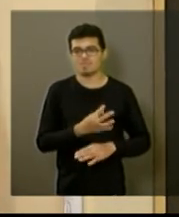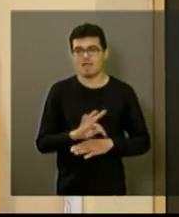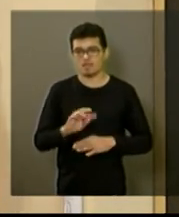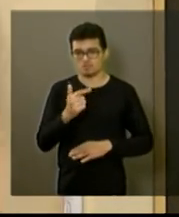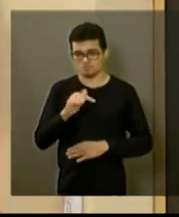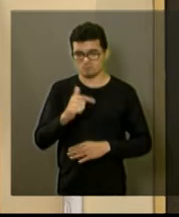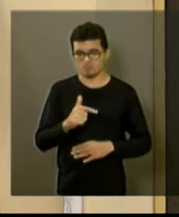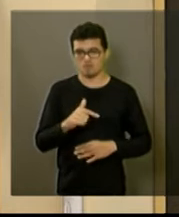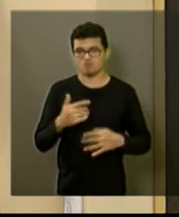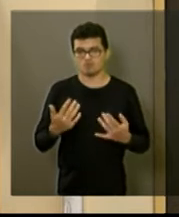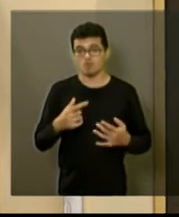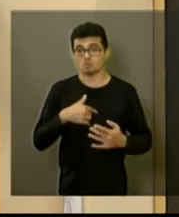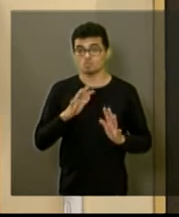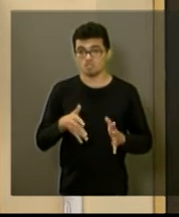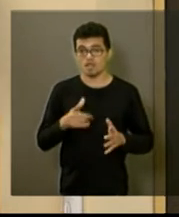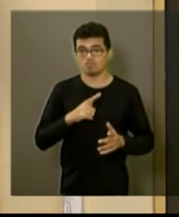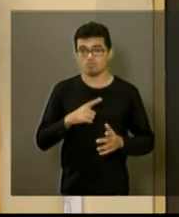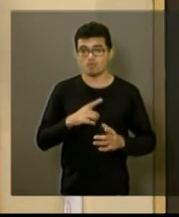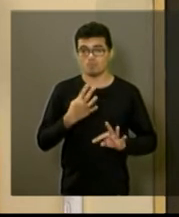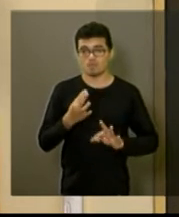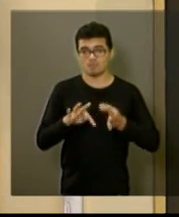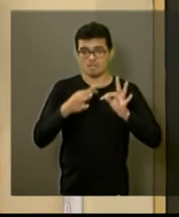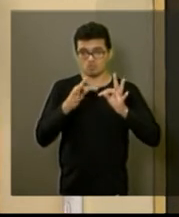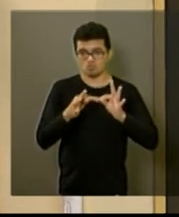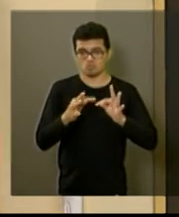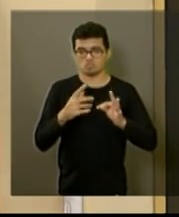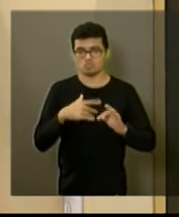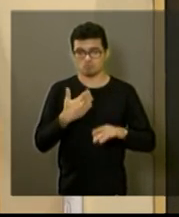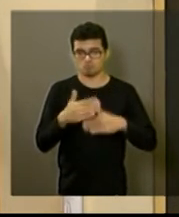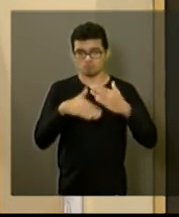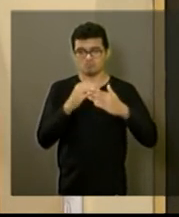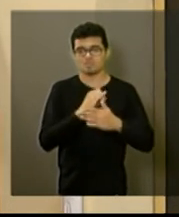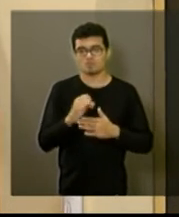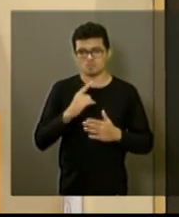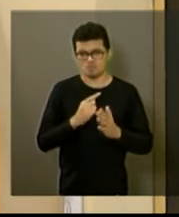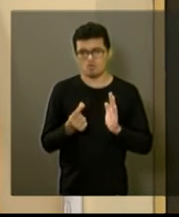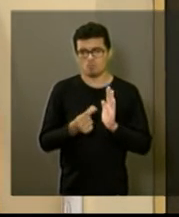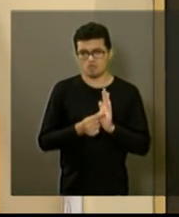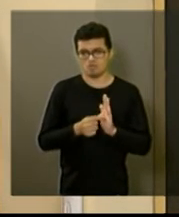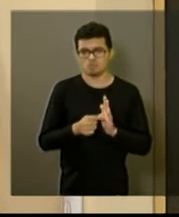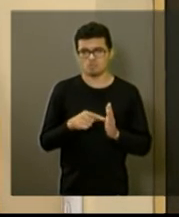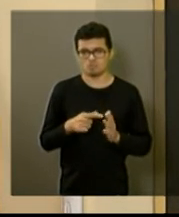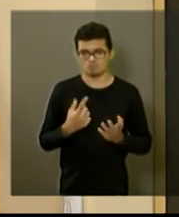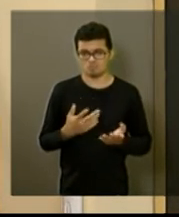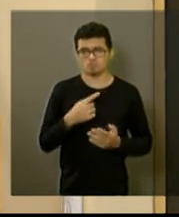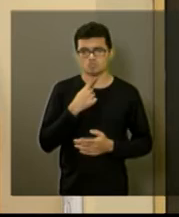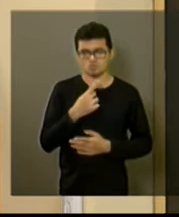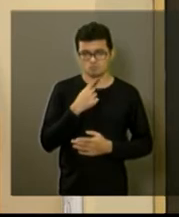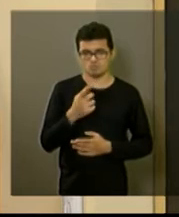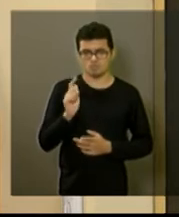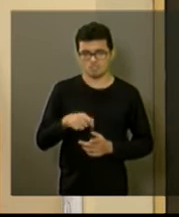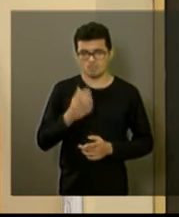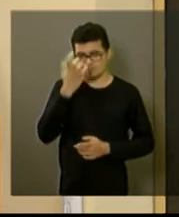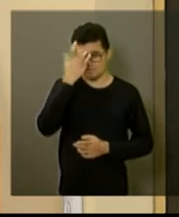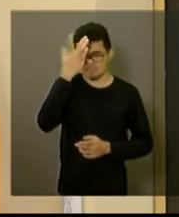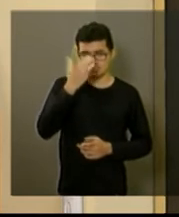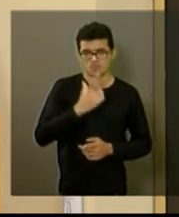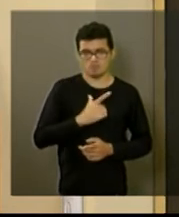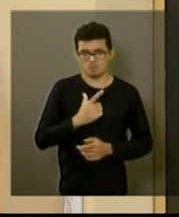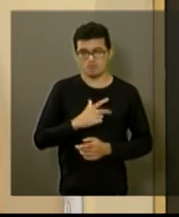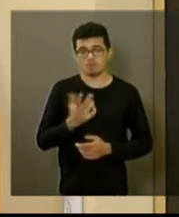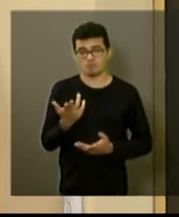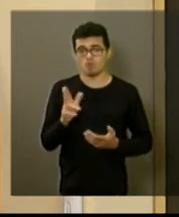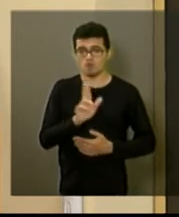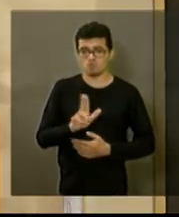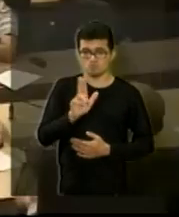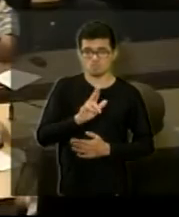já é bem avançado então eu acho que a gente avançando de repente com algum tipo de aplicativo alguma coisa sem dúvida que vai facilitar muito é usar a população